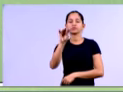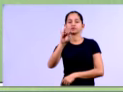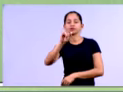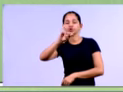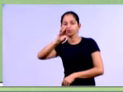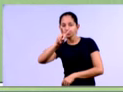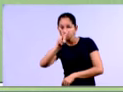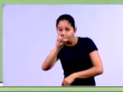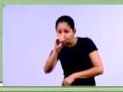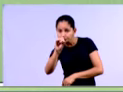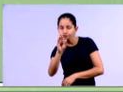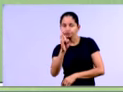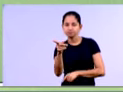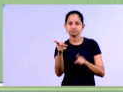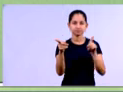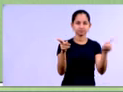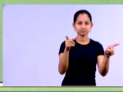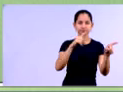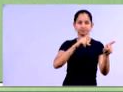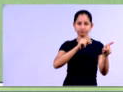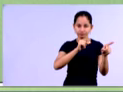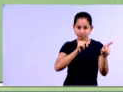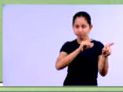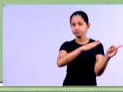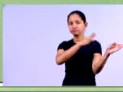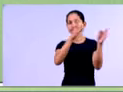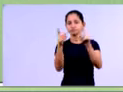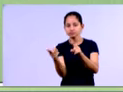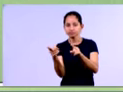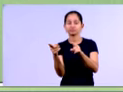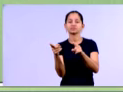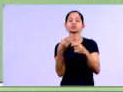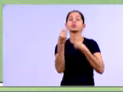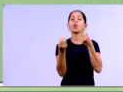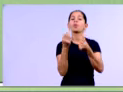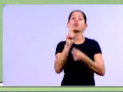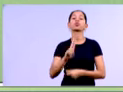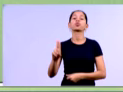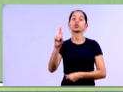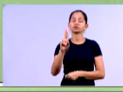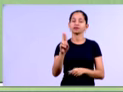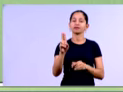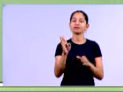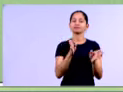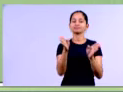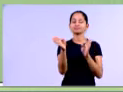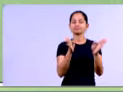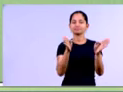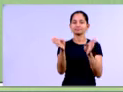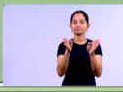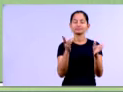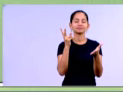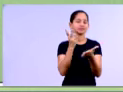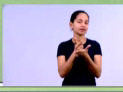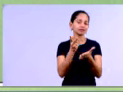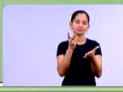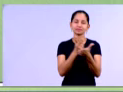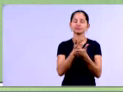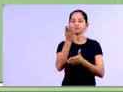Então, veja bem. As fontes de recursos e aplicações de recursos, né? Não circulantes. Então,